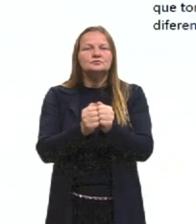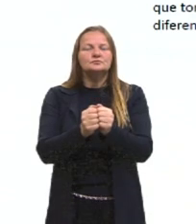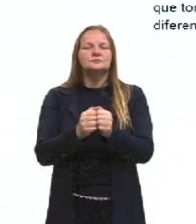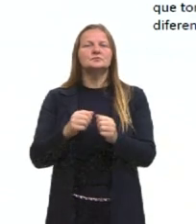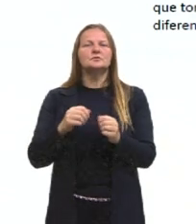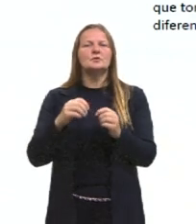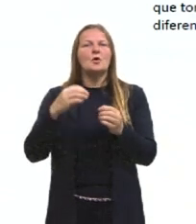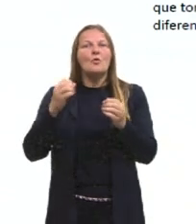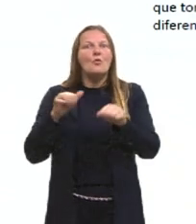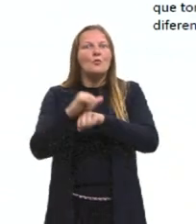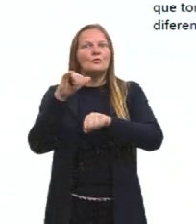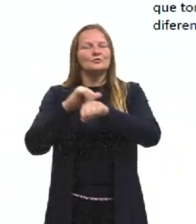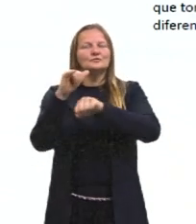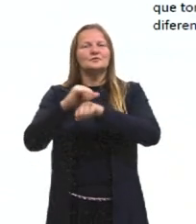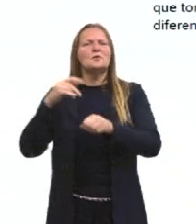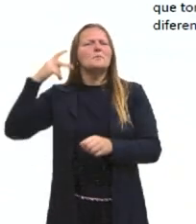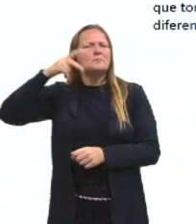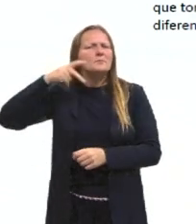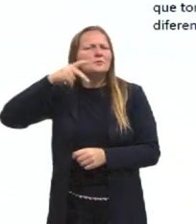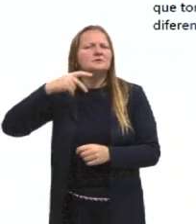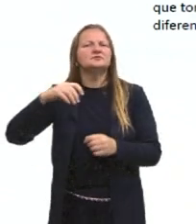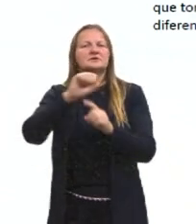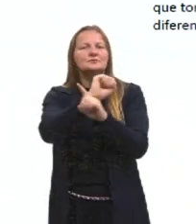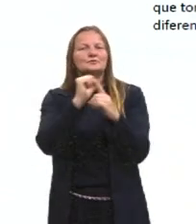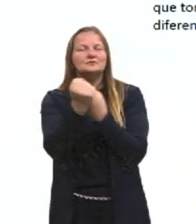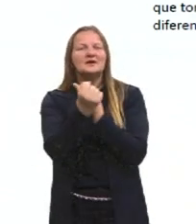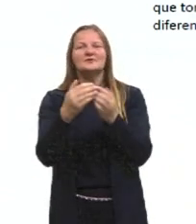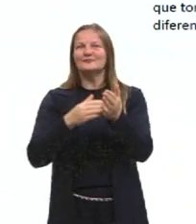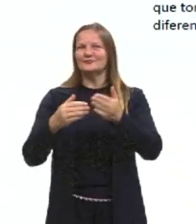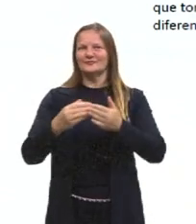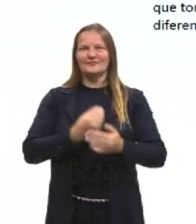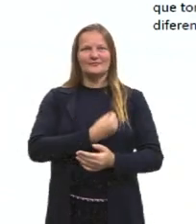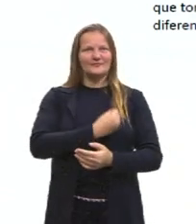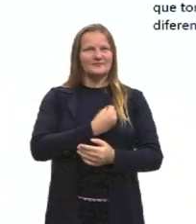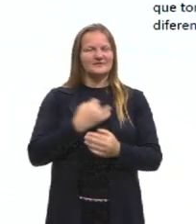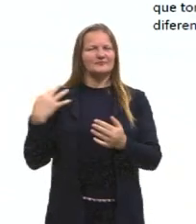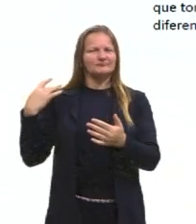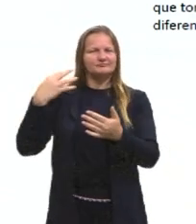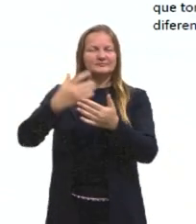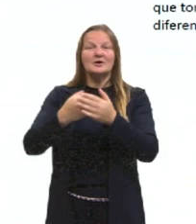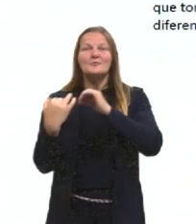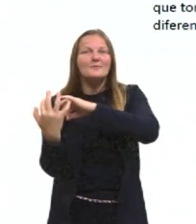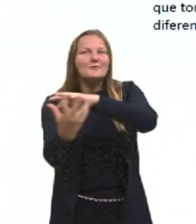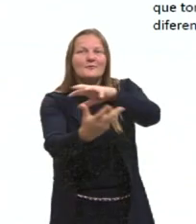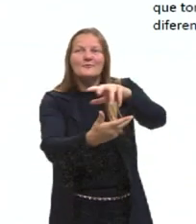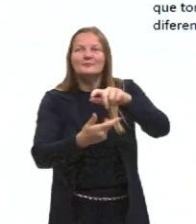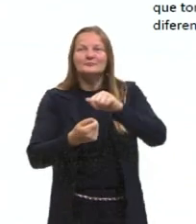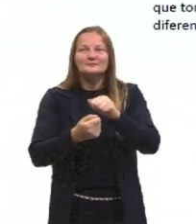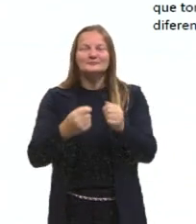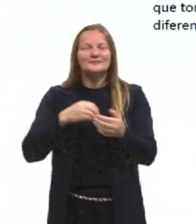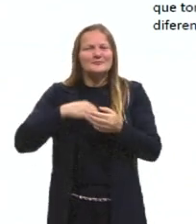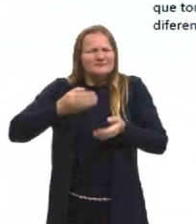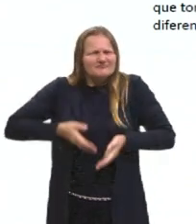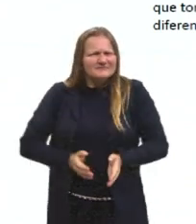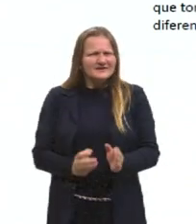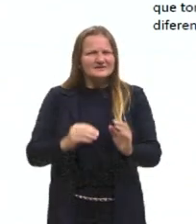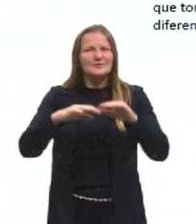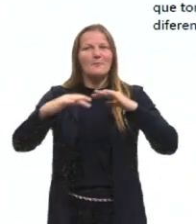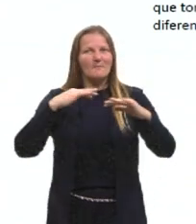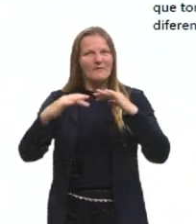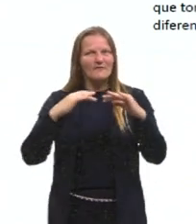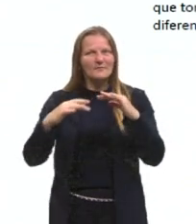esses acontecimentos políticos, sociais, que a gente enxerga o mundo afora. E aí, quando nasce esse movimento